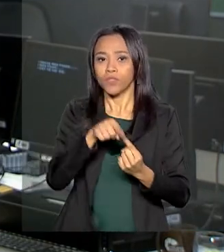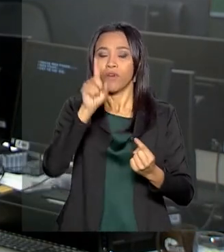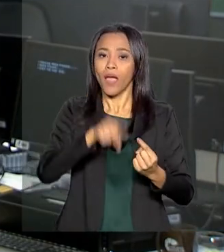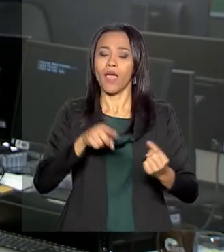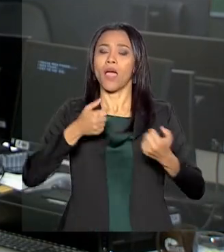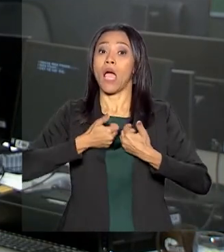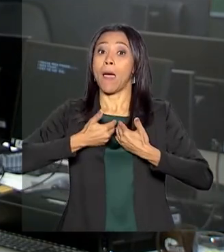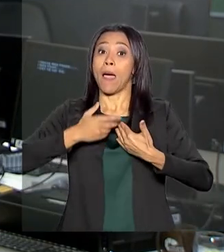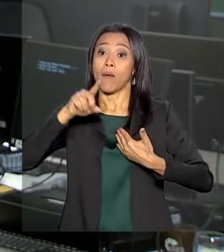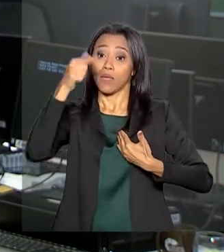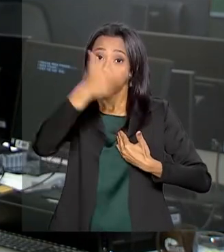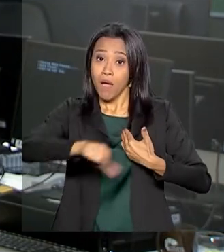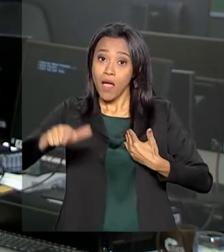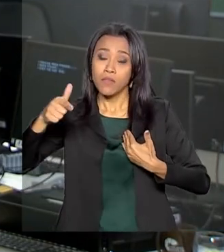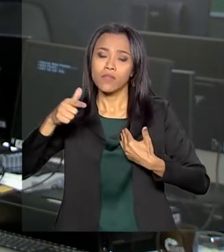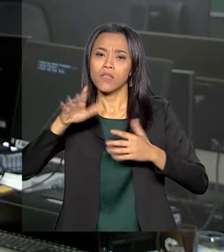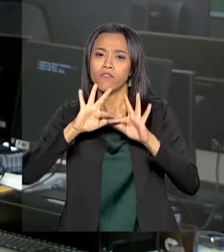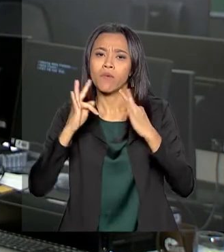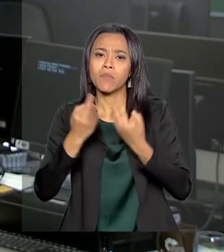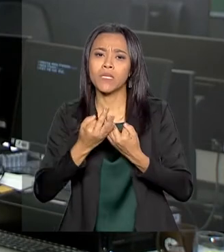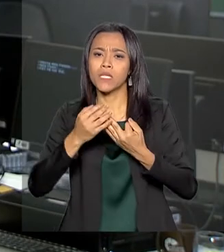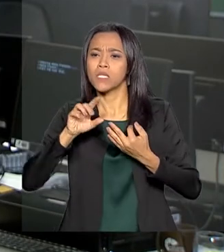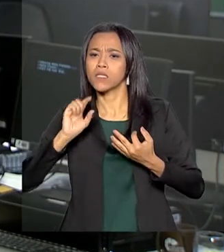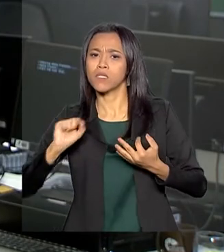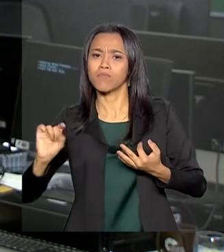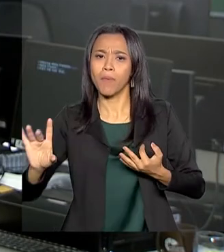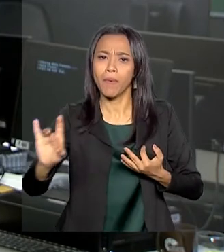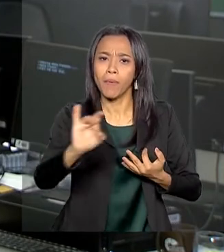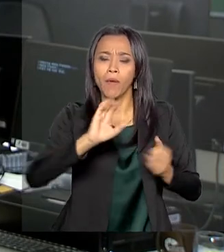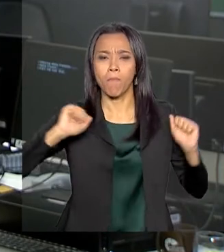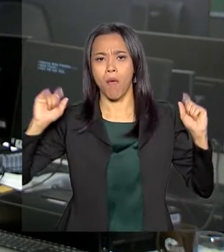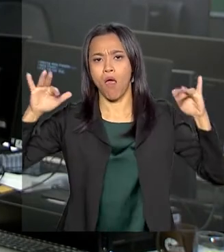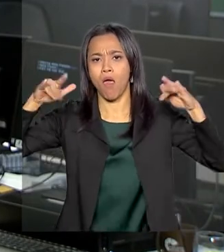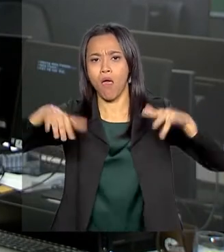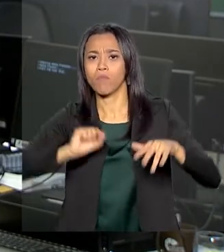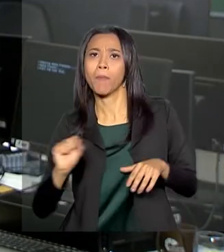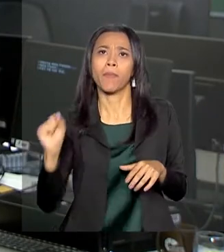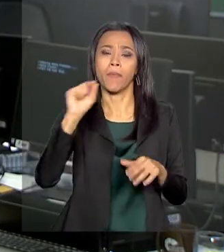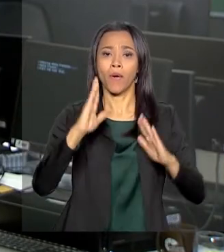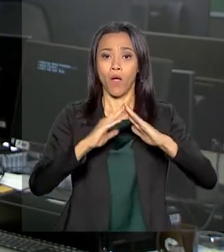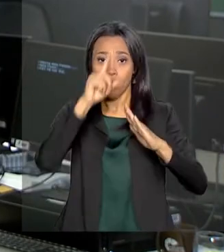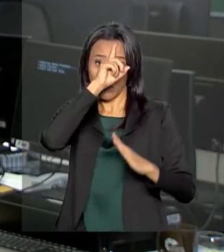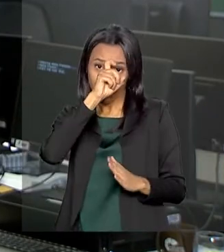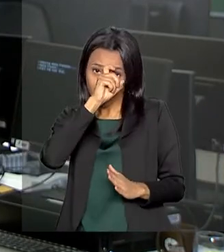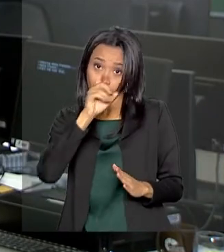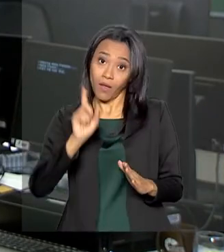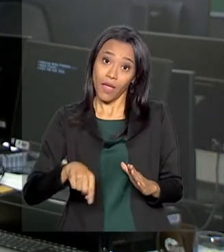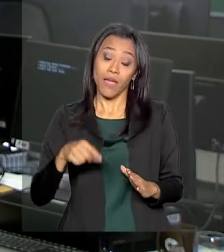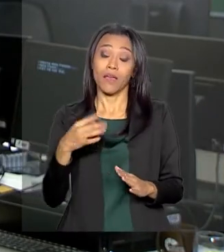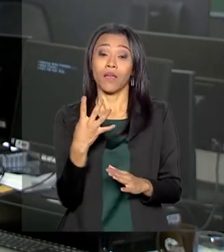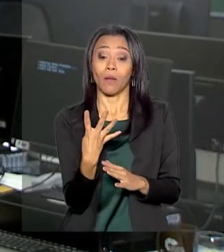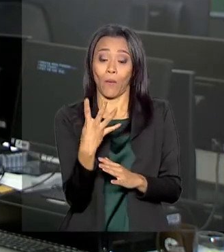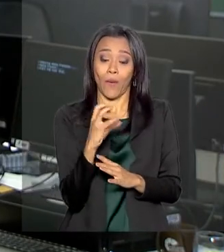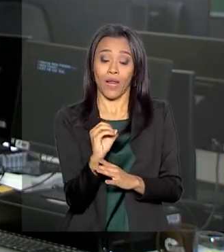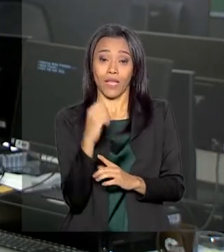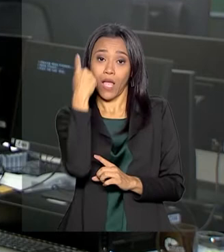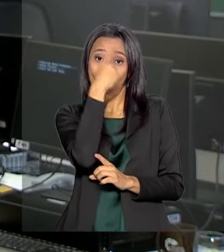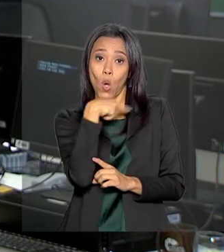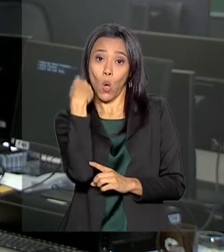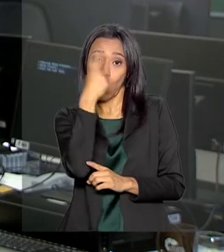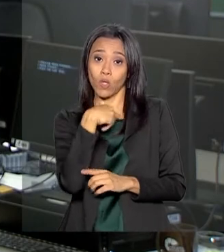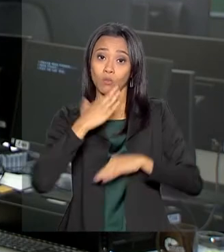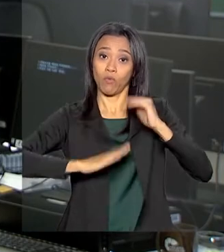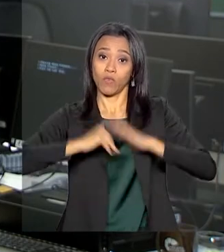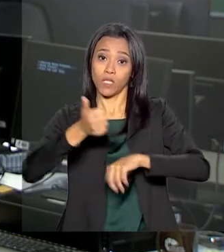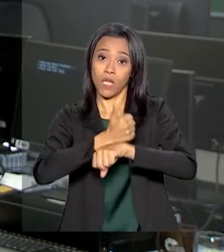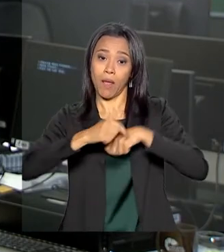população nas unidades de saúde da família. A maioria opera por 40 horas semanais e a partir do